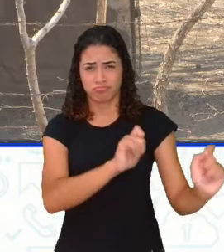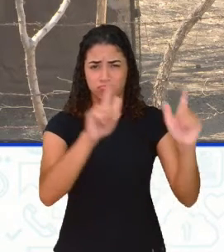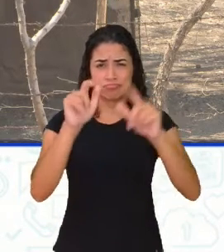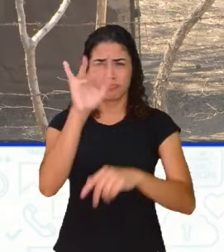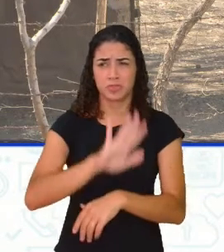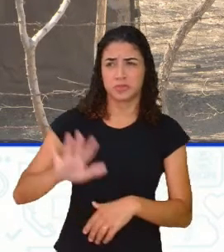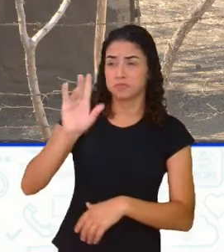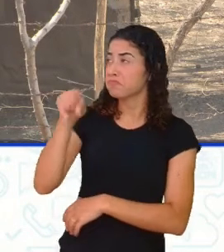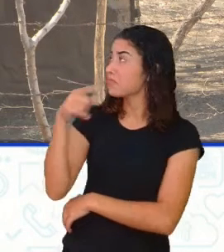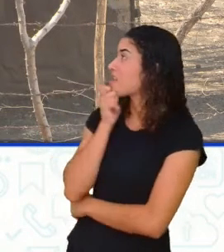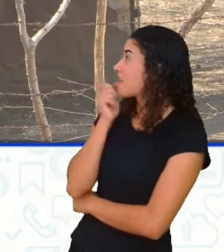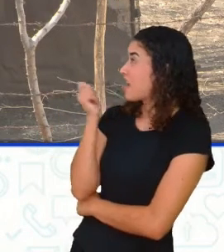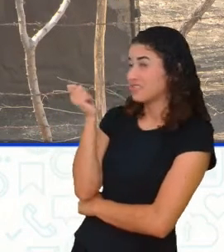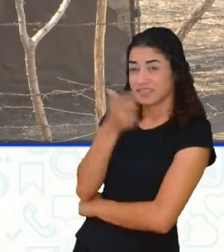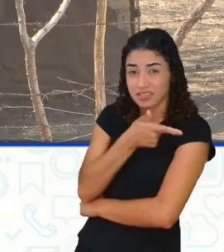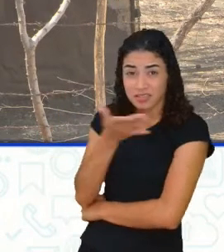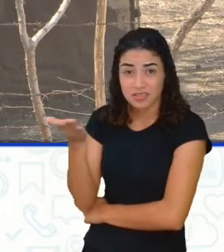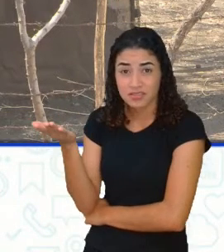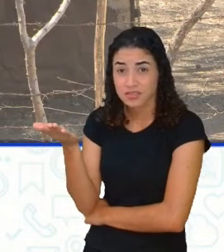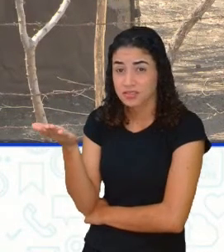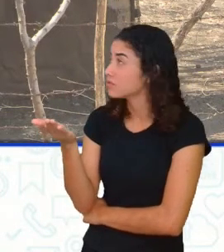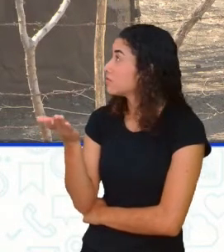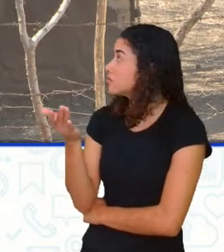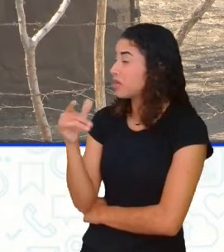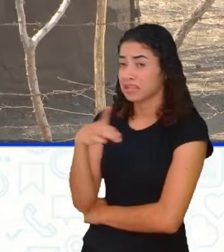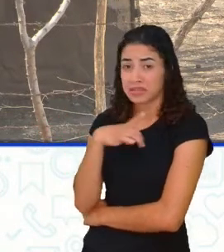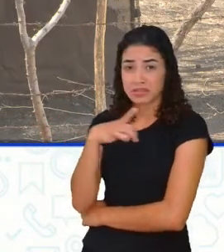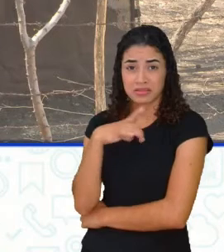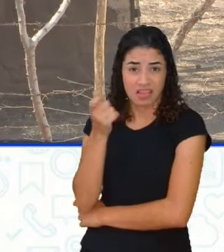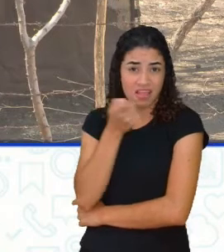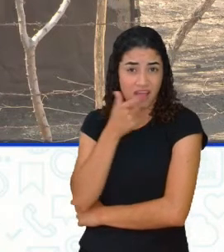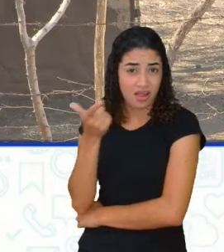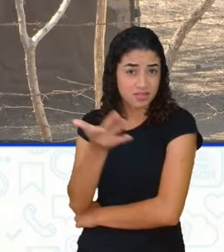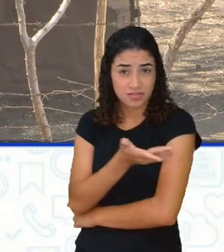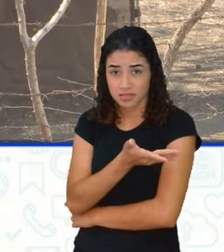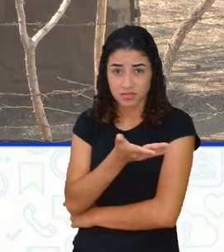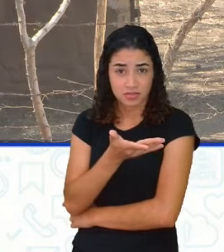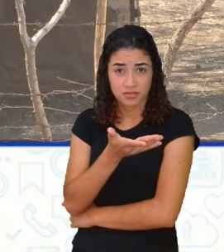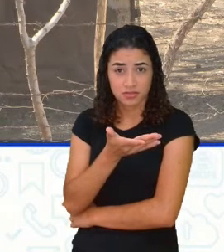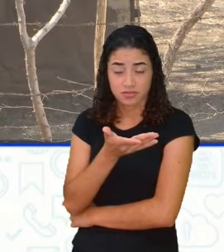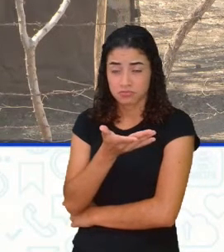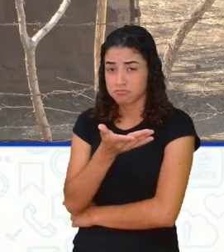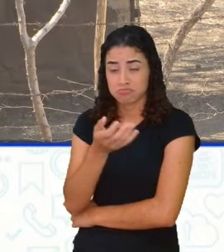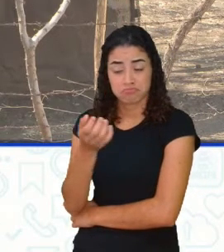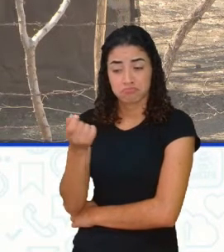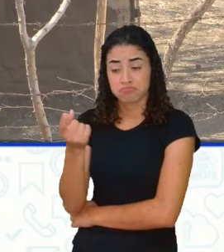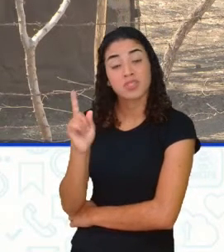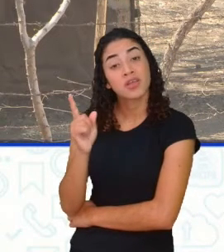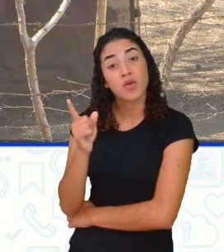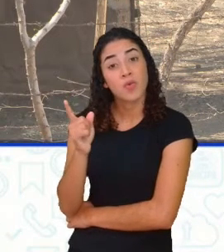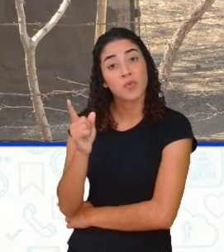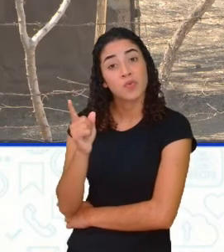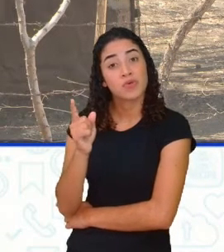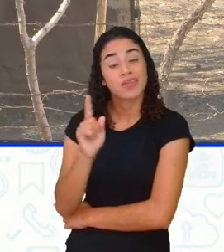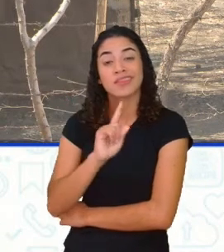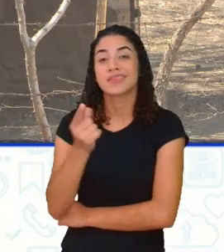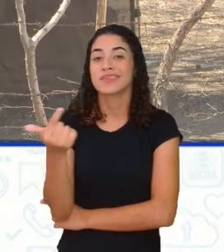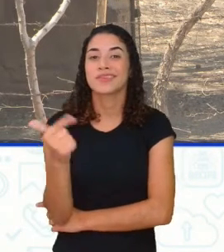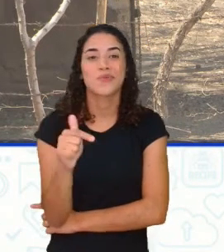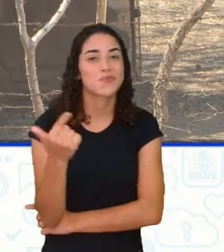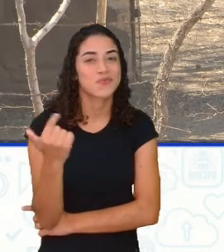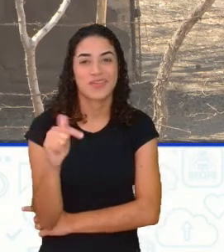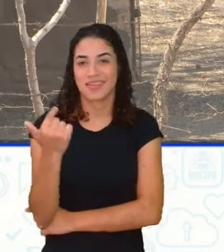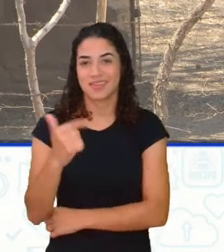imagem, é uma casa realmente engraçada? Ela tem graça? Não, professora. Não, né, professora Camila? Não tem